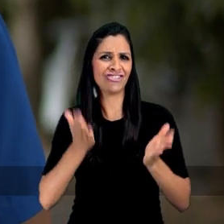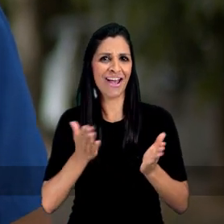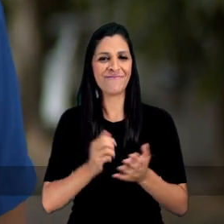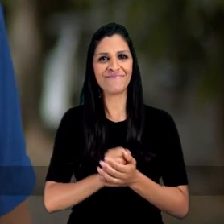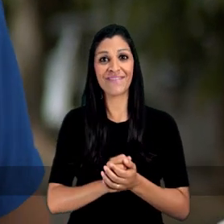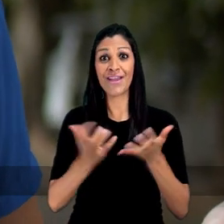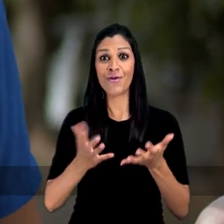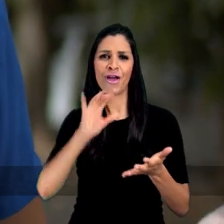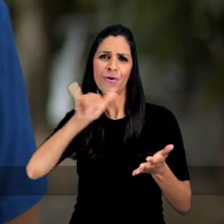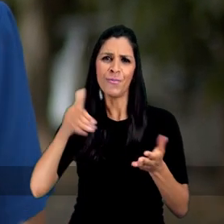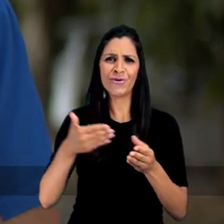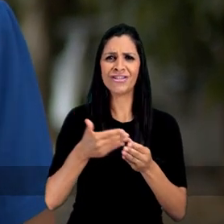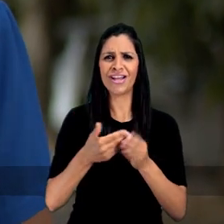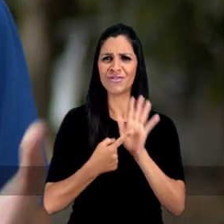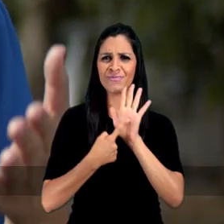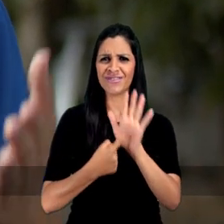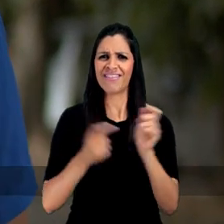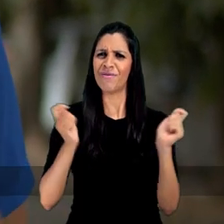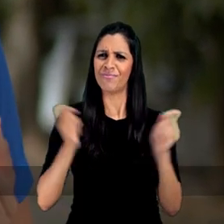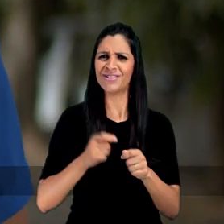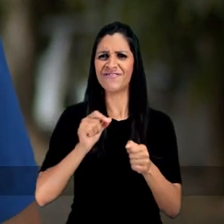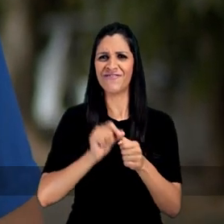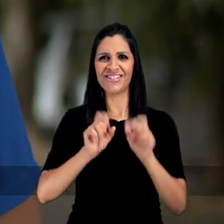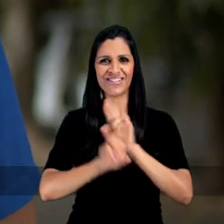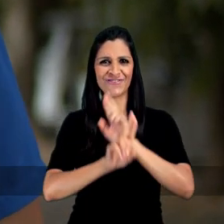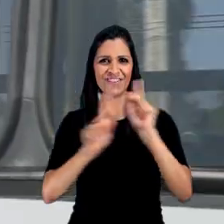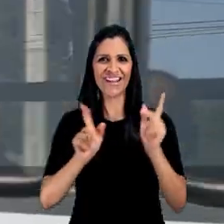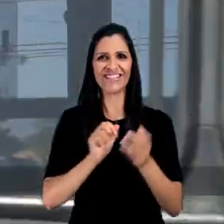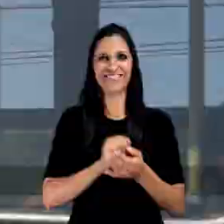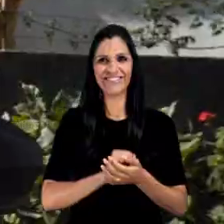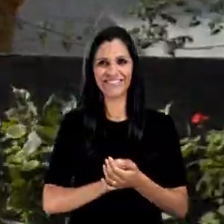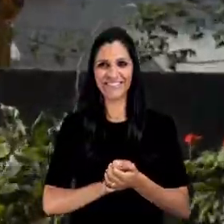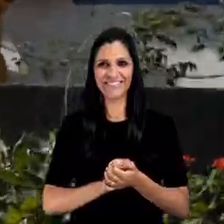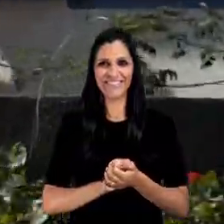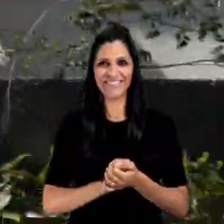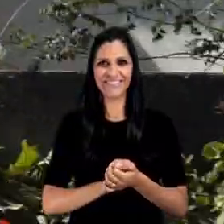a sua chance. Quero a oportunidade de mostrar que é possível fazer diferente.